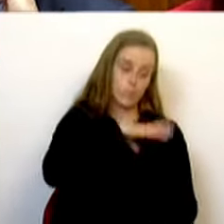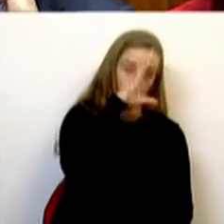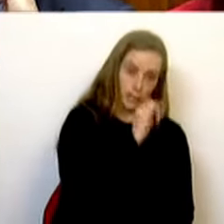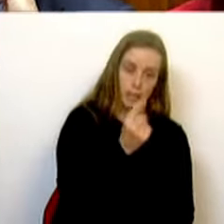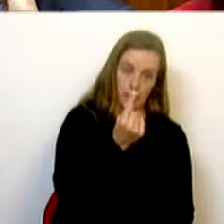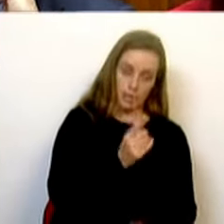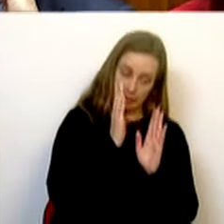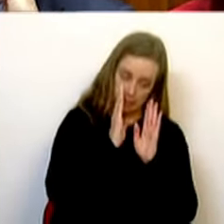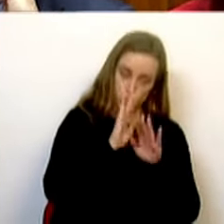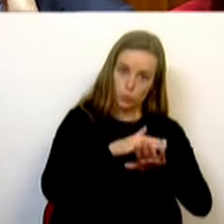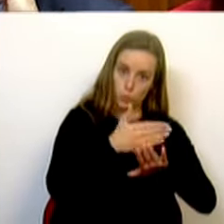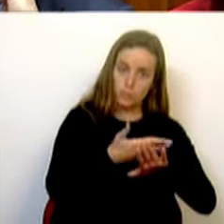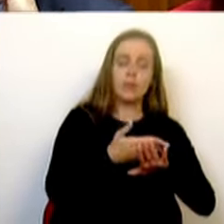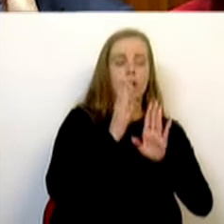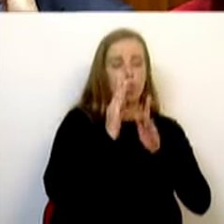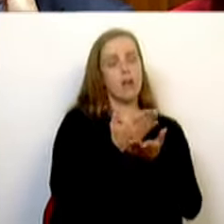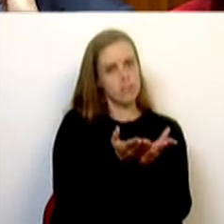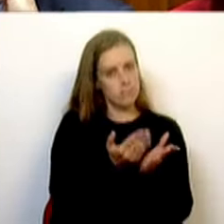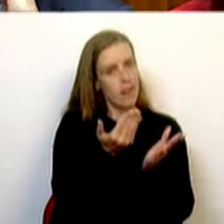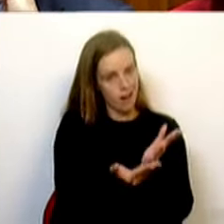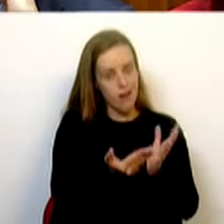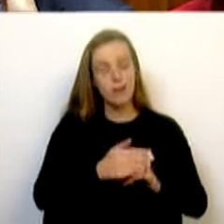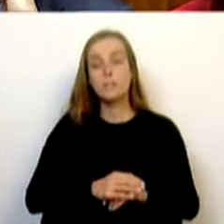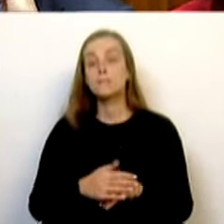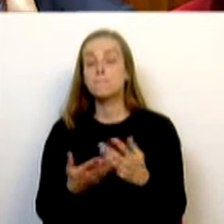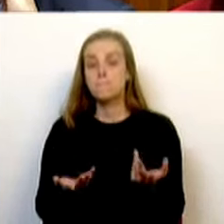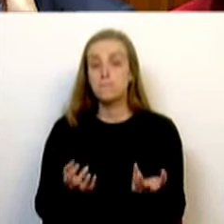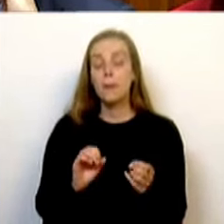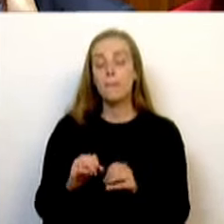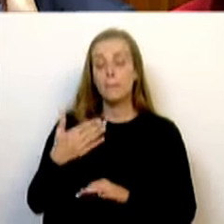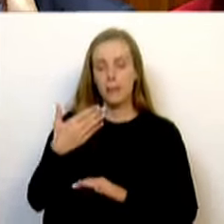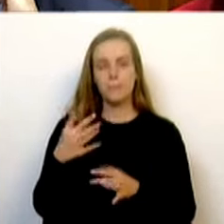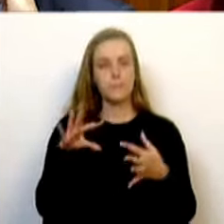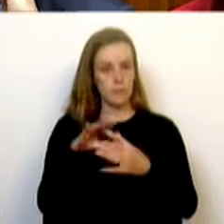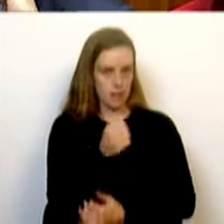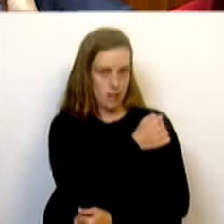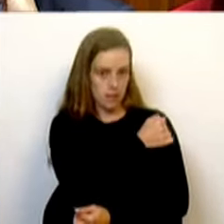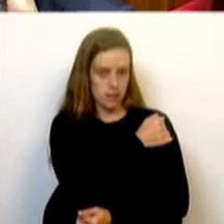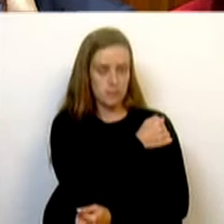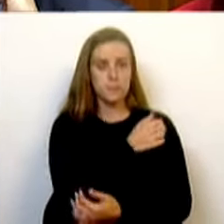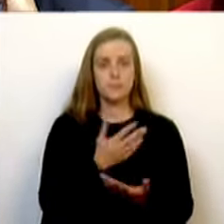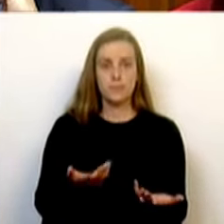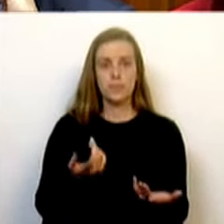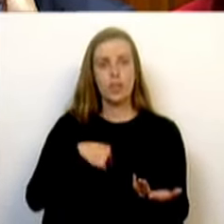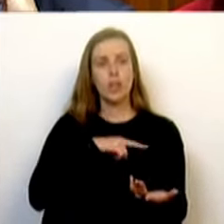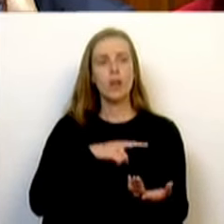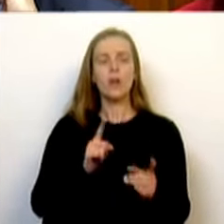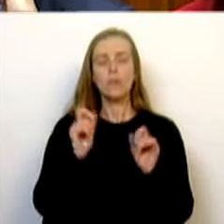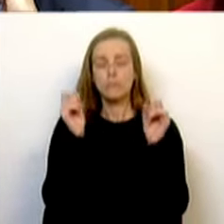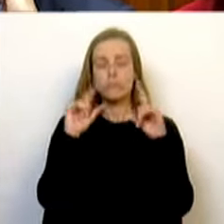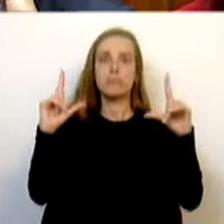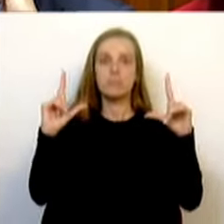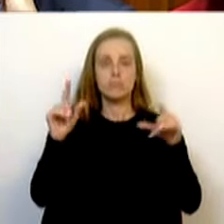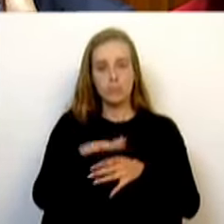Governo e têm tido atenção da parte do Governo. Em primeiro lugar, relativamente à habitação. Não, nós não acordámos agora para a questão da